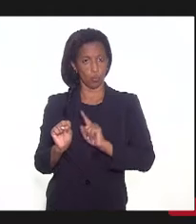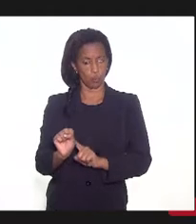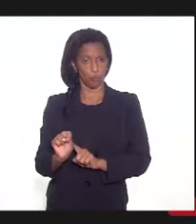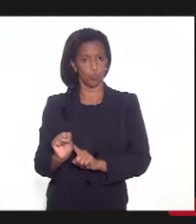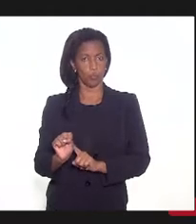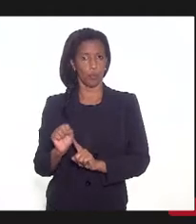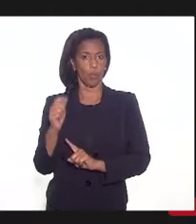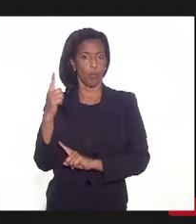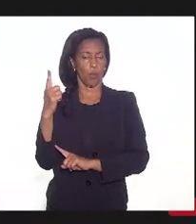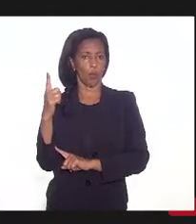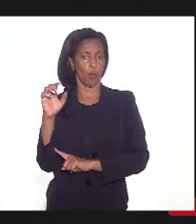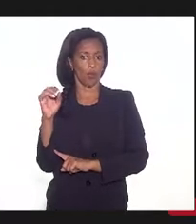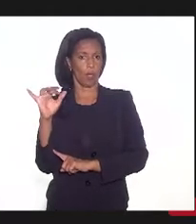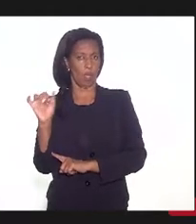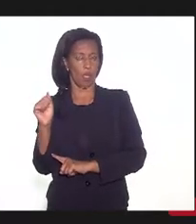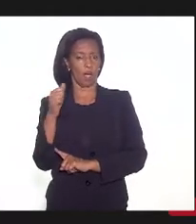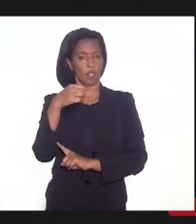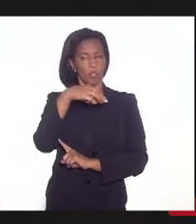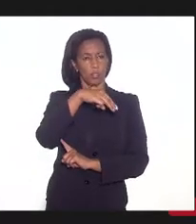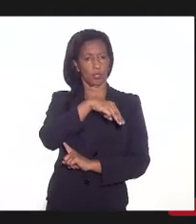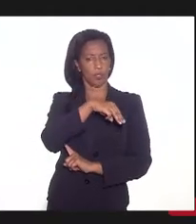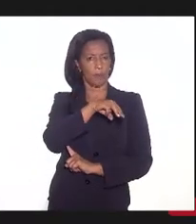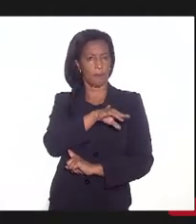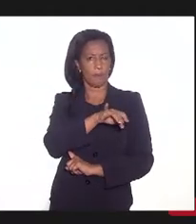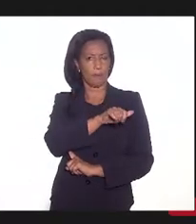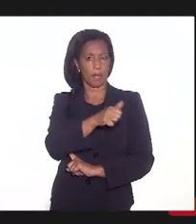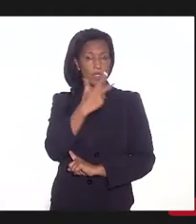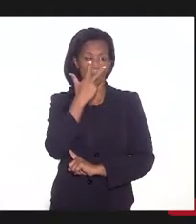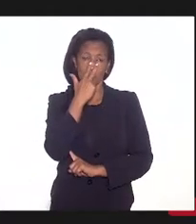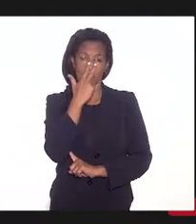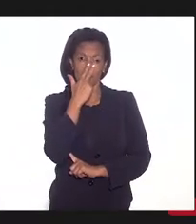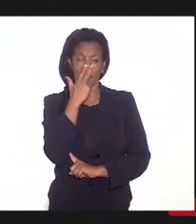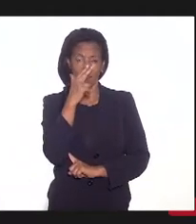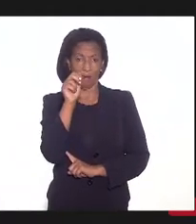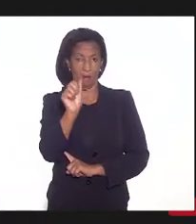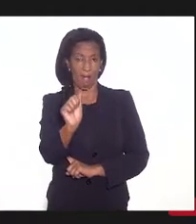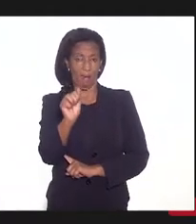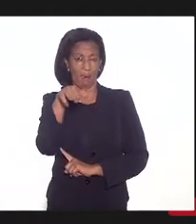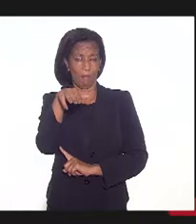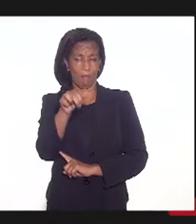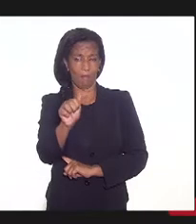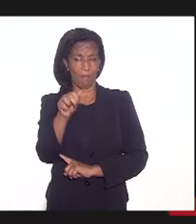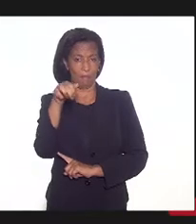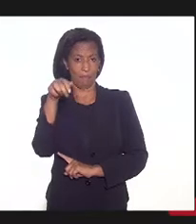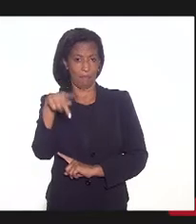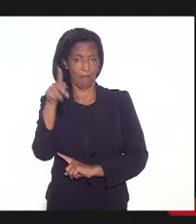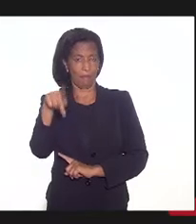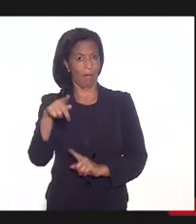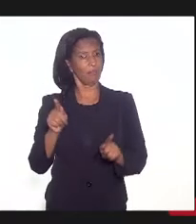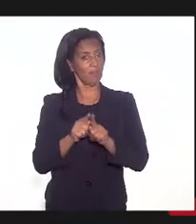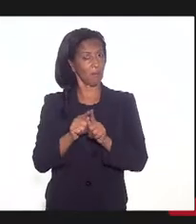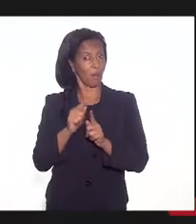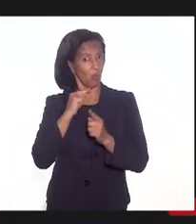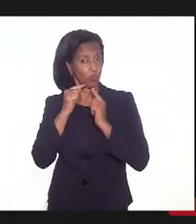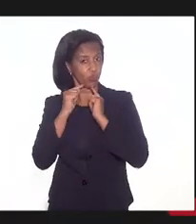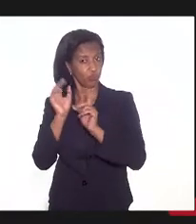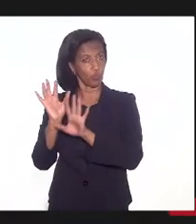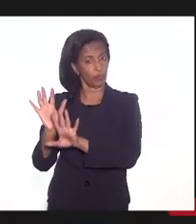Goiás, Minas, e parece que o Amapá também, mas eu não tenho a certeza disso.